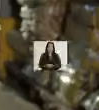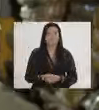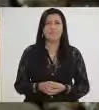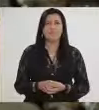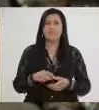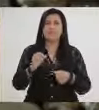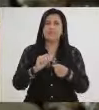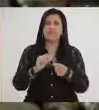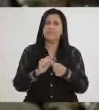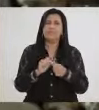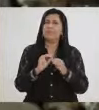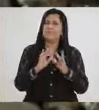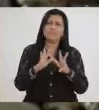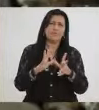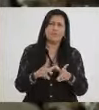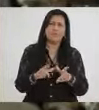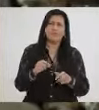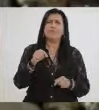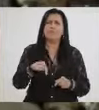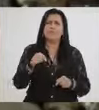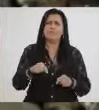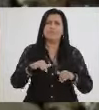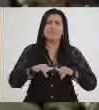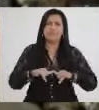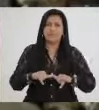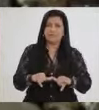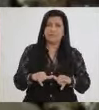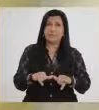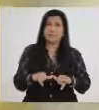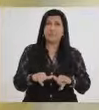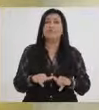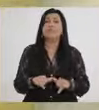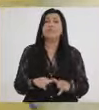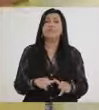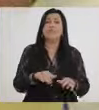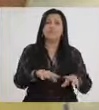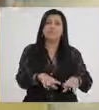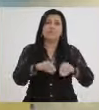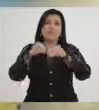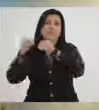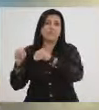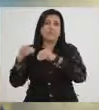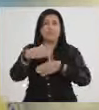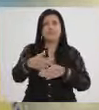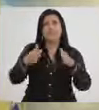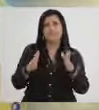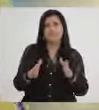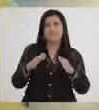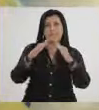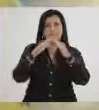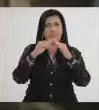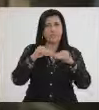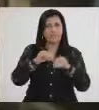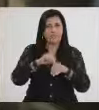Eu faço de tudo um pouco. Cato caixa no açougue. Cato caixa na salsicharia.